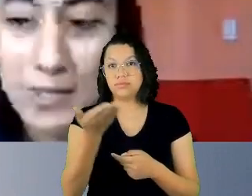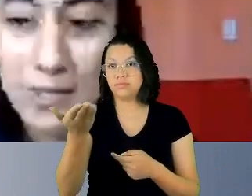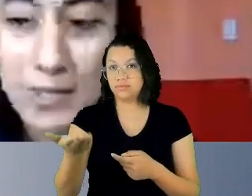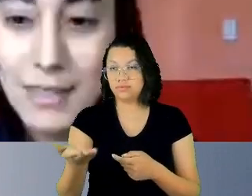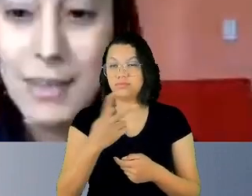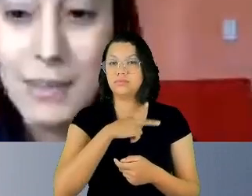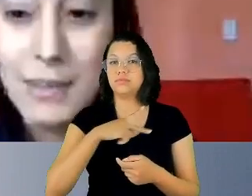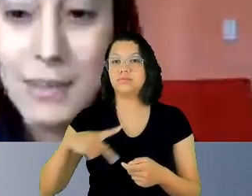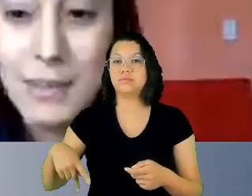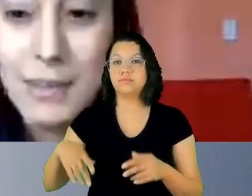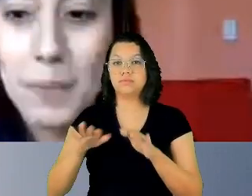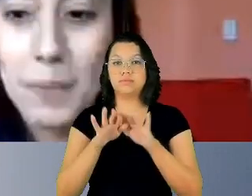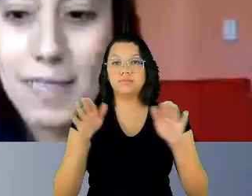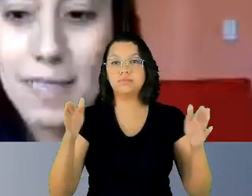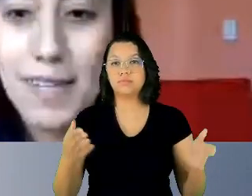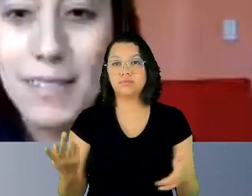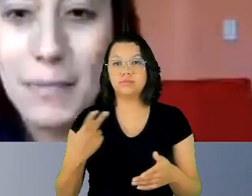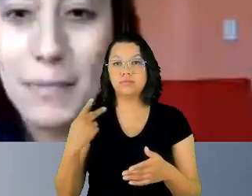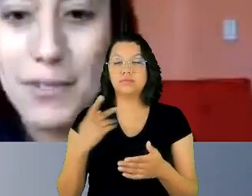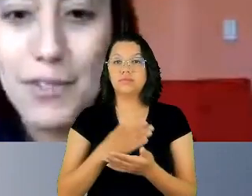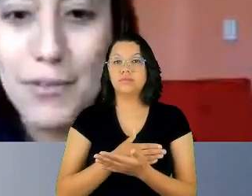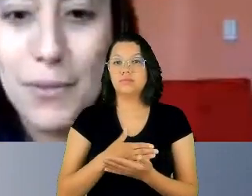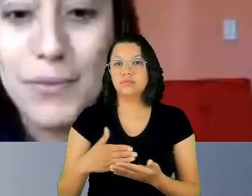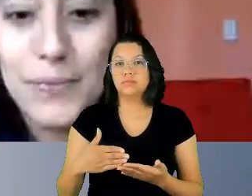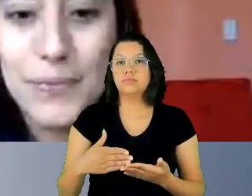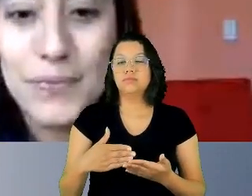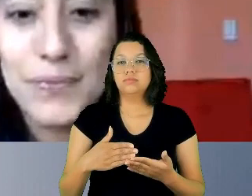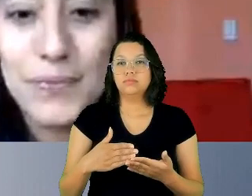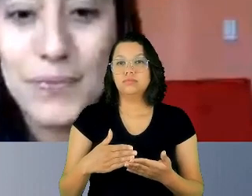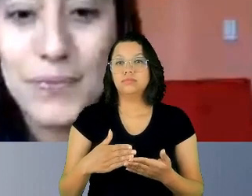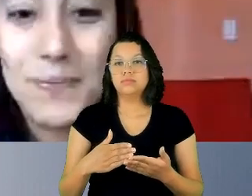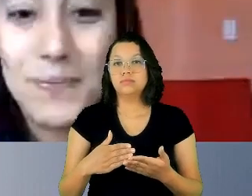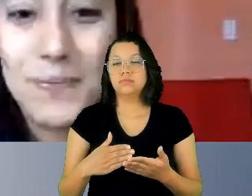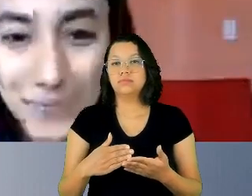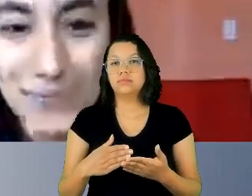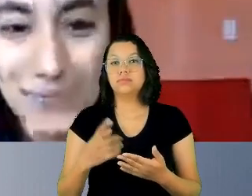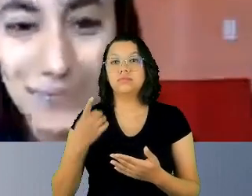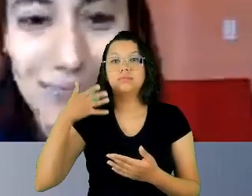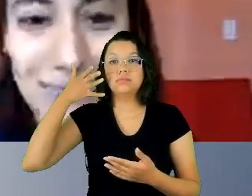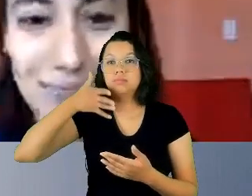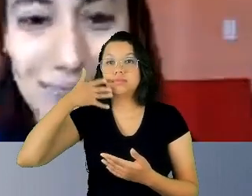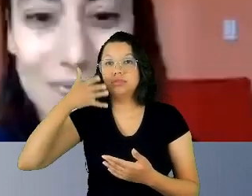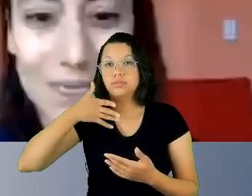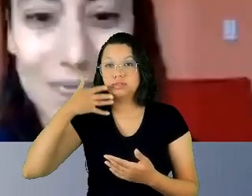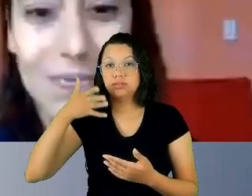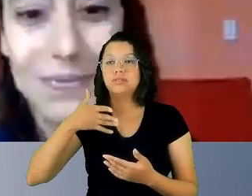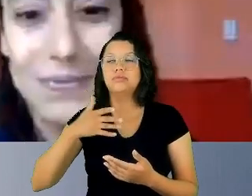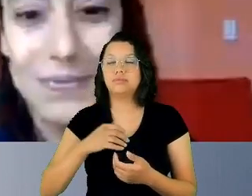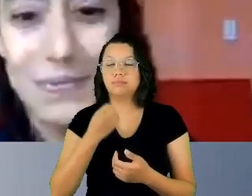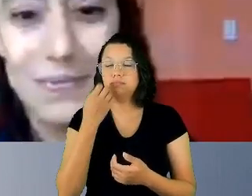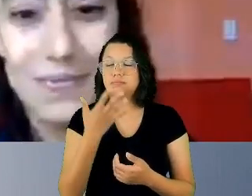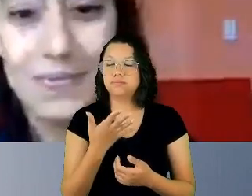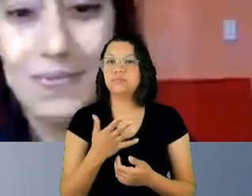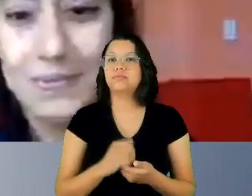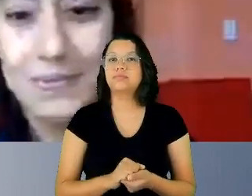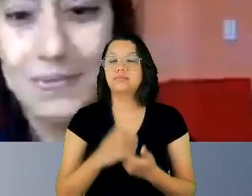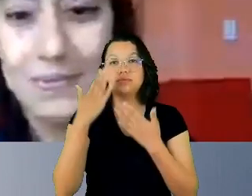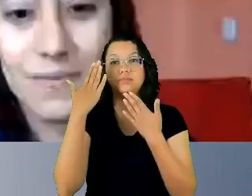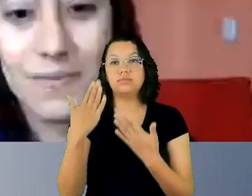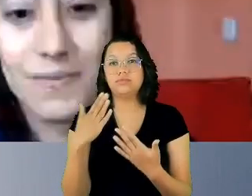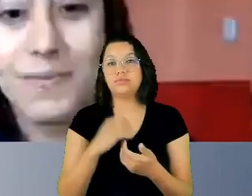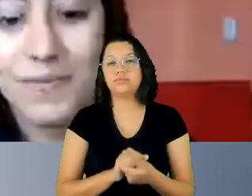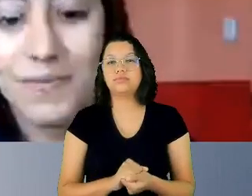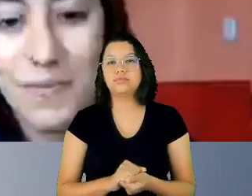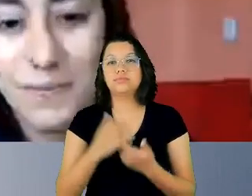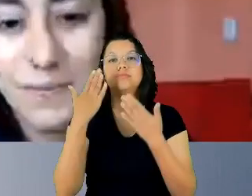uma das palestras que está imperdível. Obrigada. Muito obrigado, Amanda, por suas palavras. É um prazer